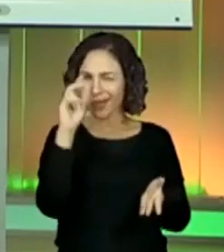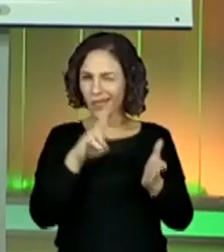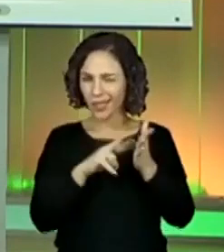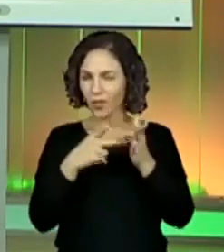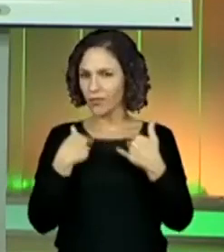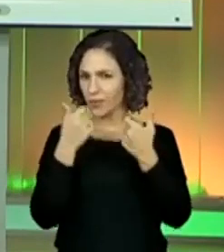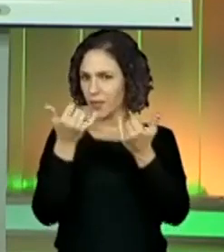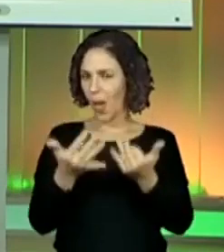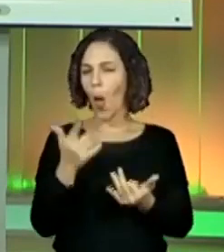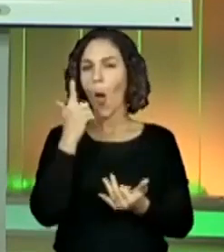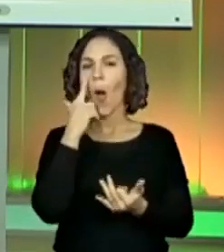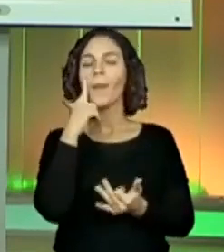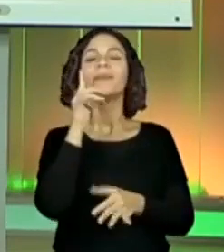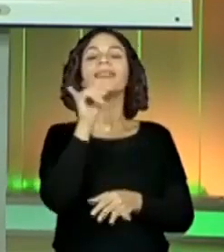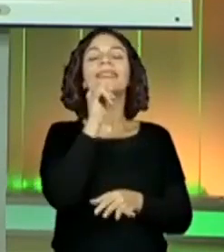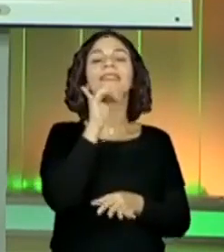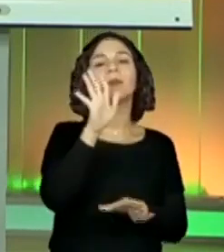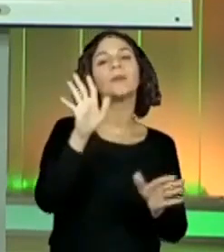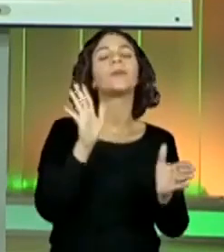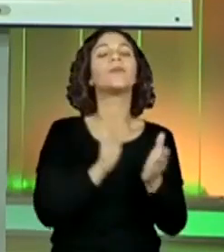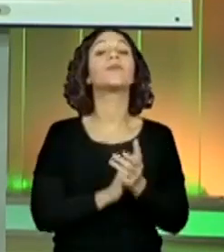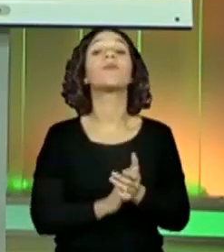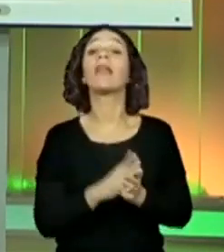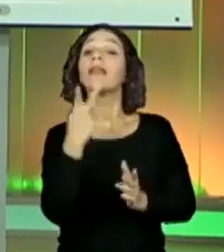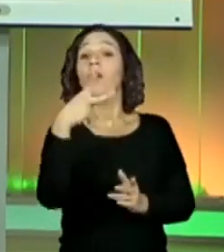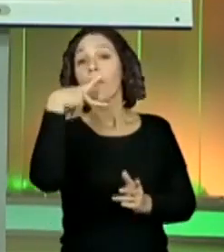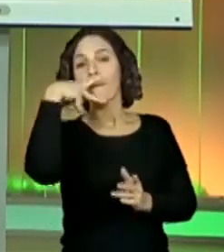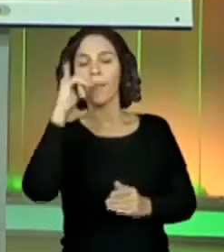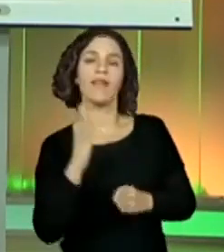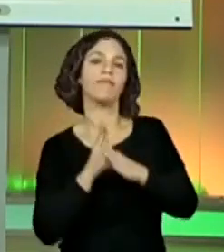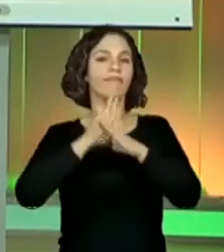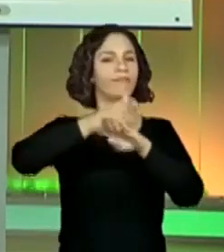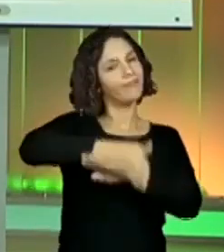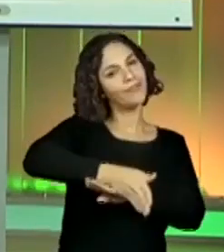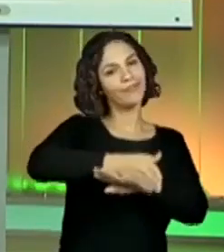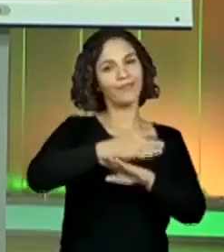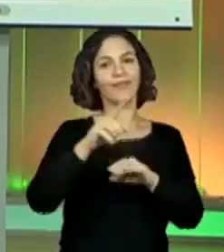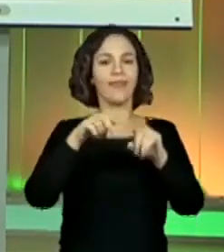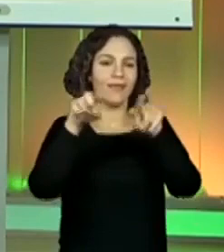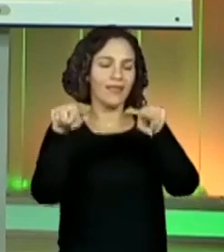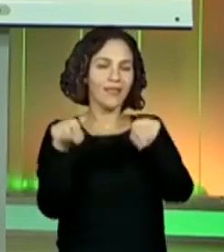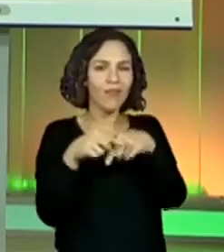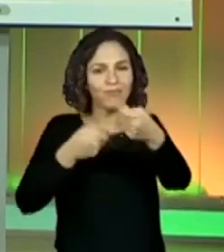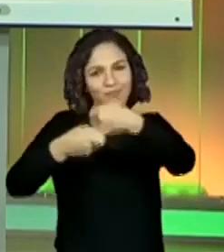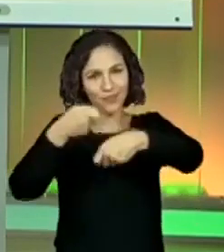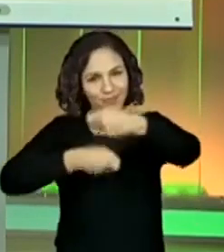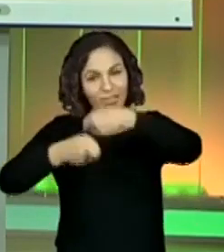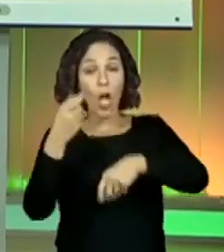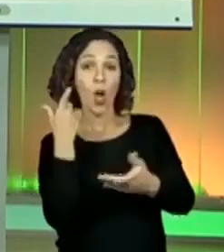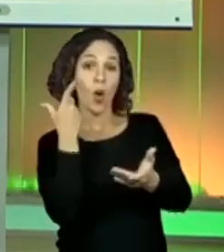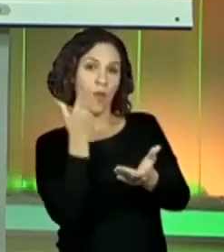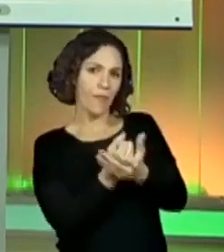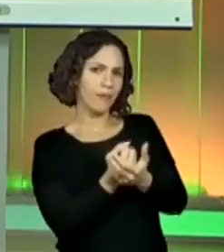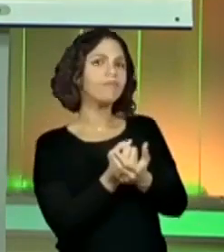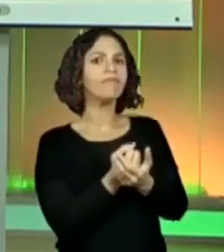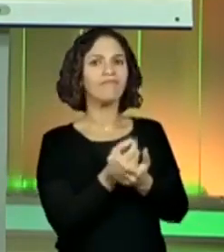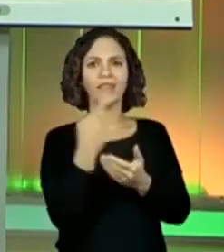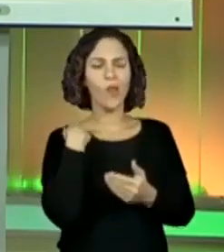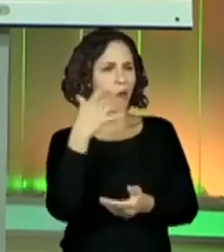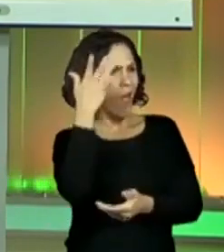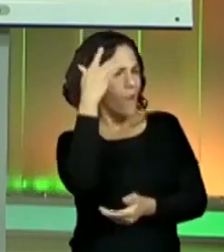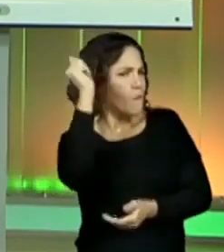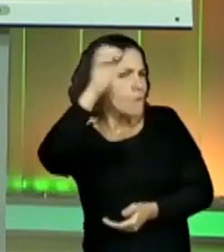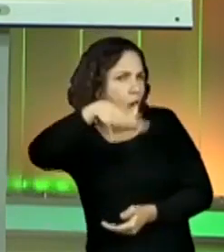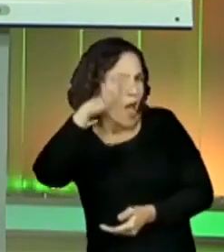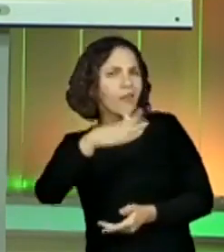você, Faz de conta que seu pai vai na loja comprar esse videogame para você em 8 vezes de R$ 250,00. Que você achou super